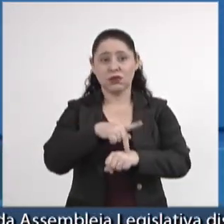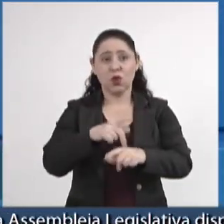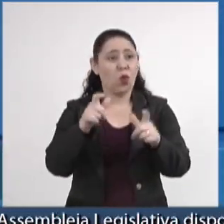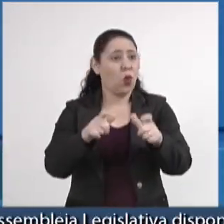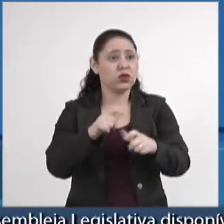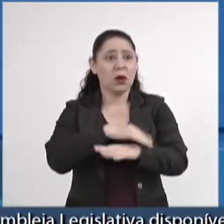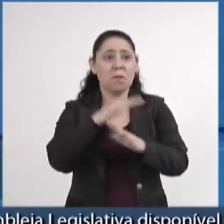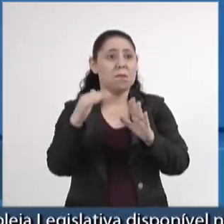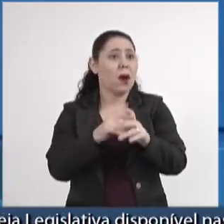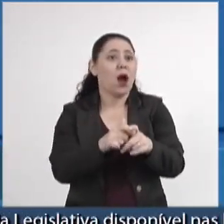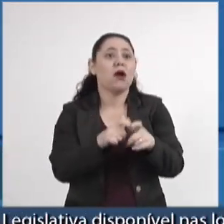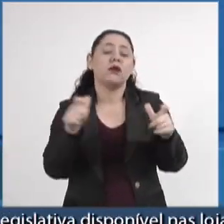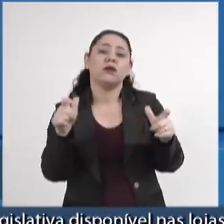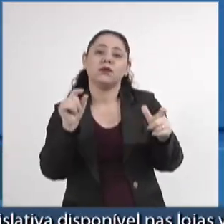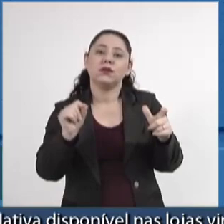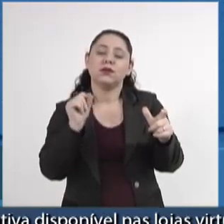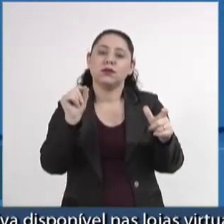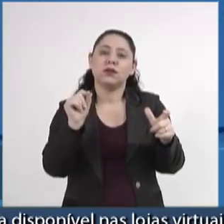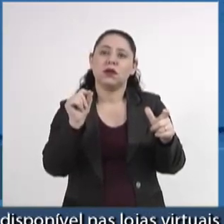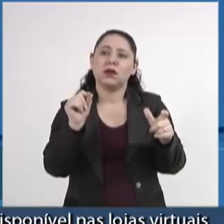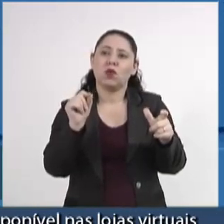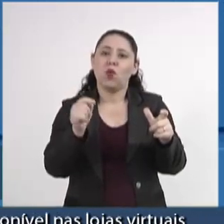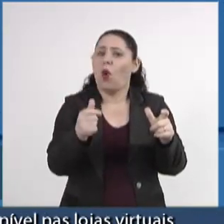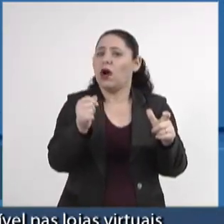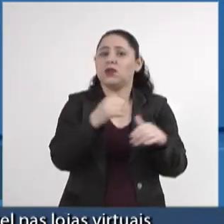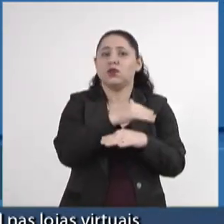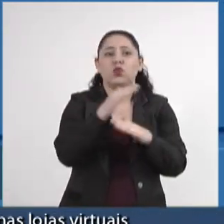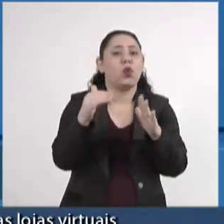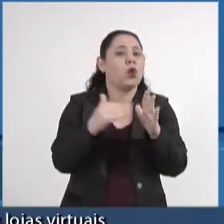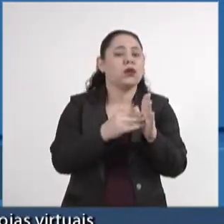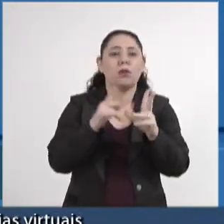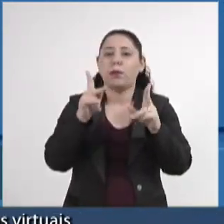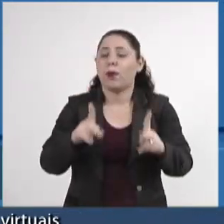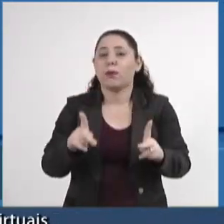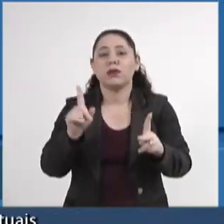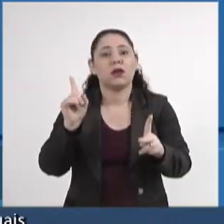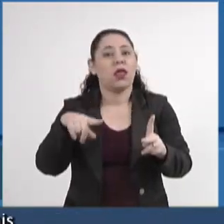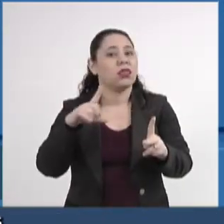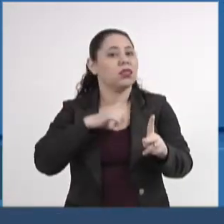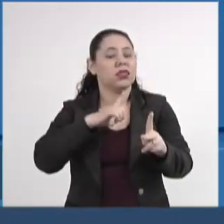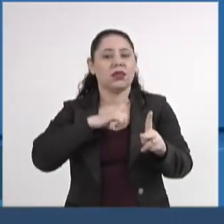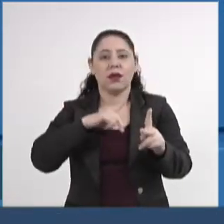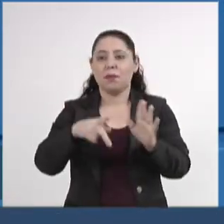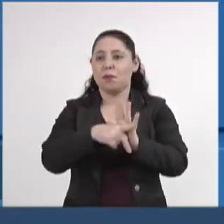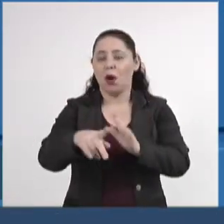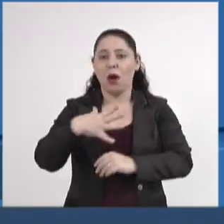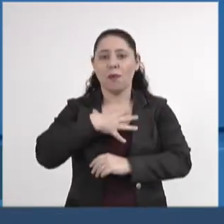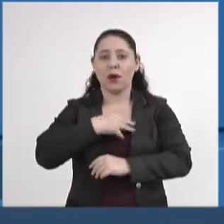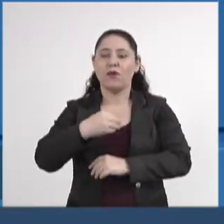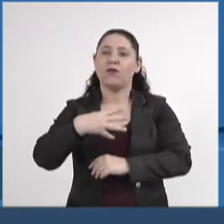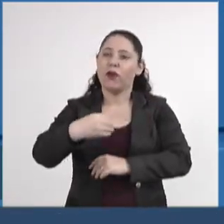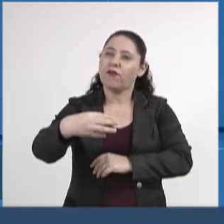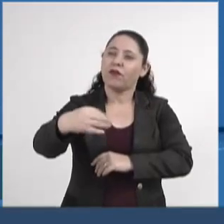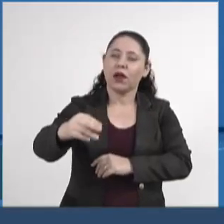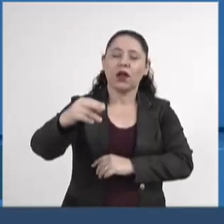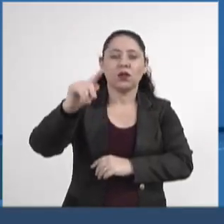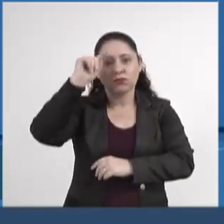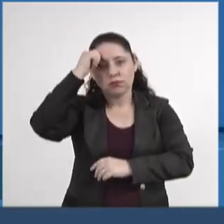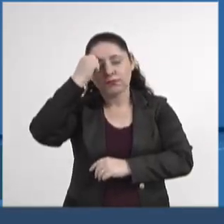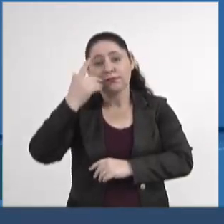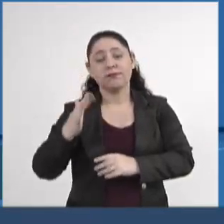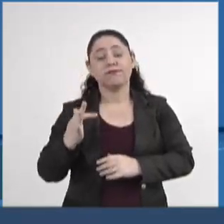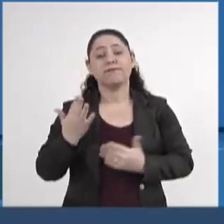onde a grande maioria, a grande maioria da nossa população é afrodescendente. Então, é